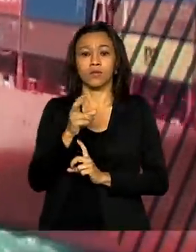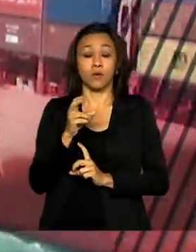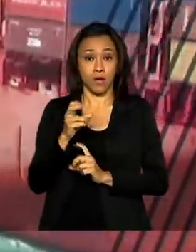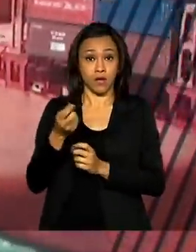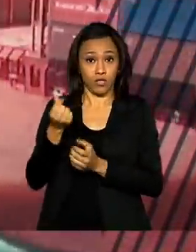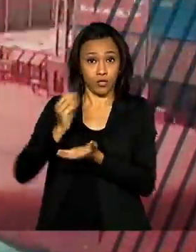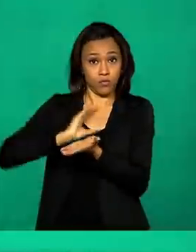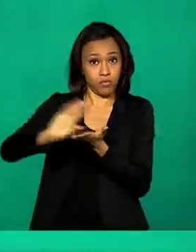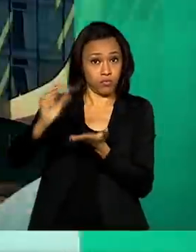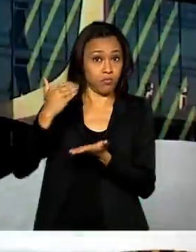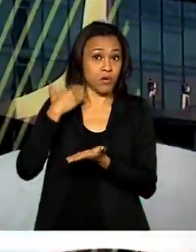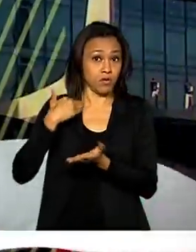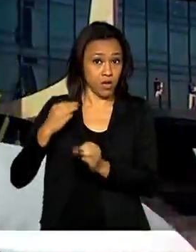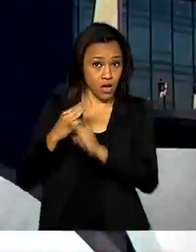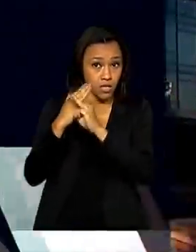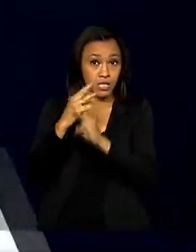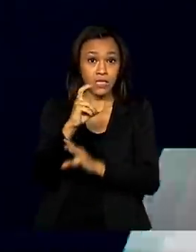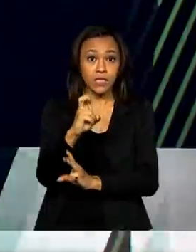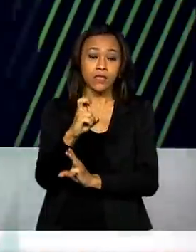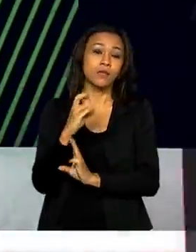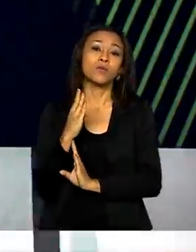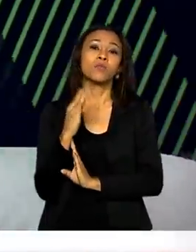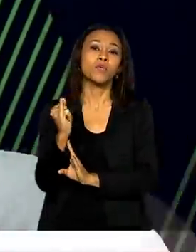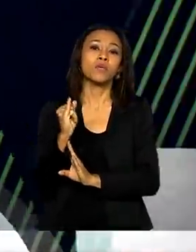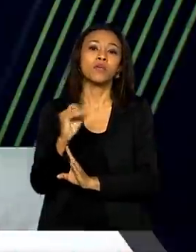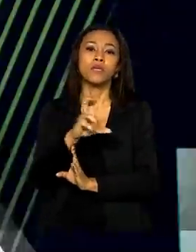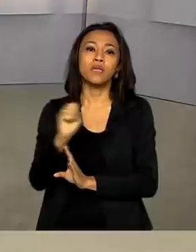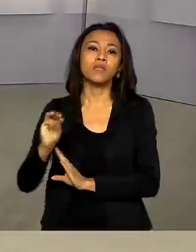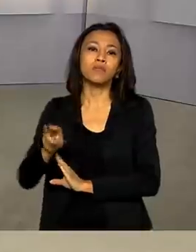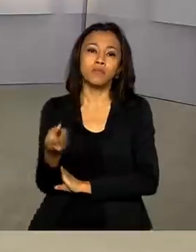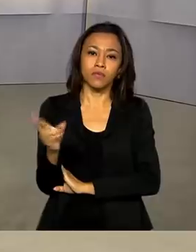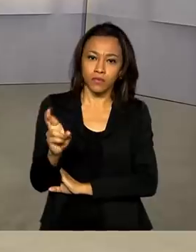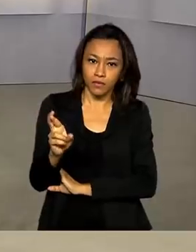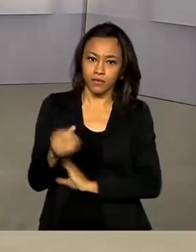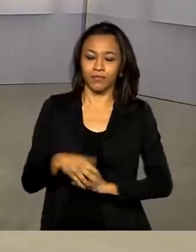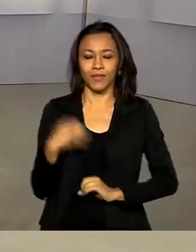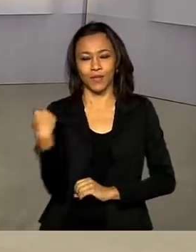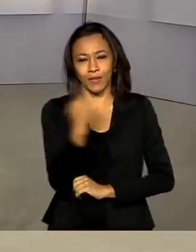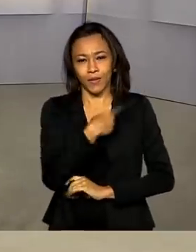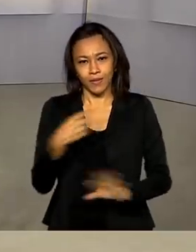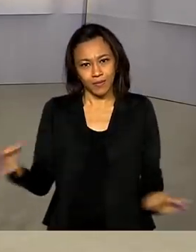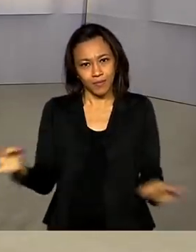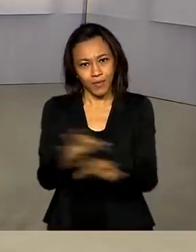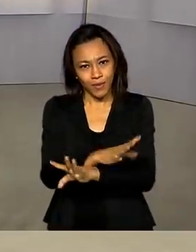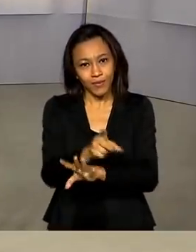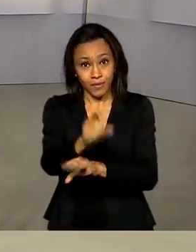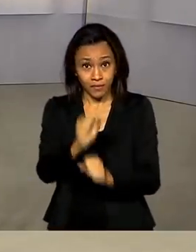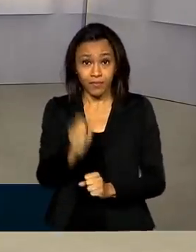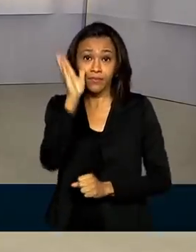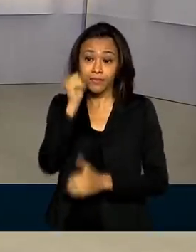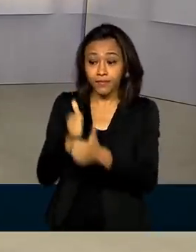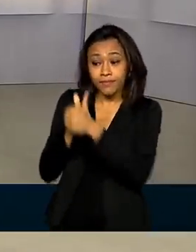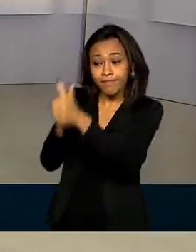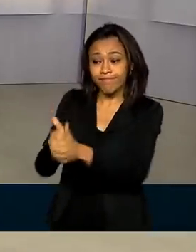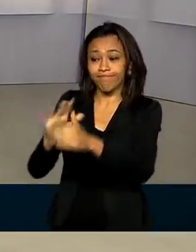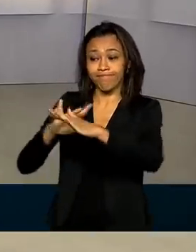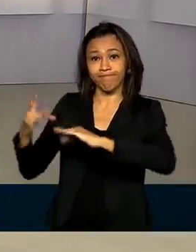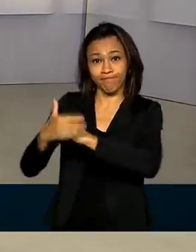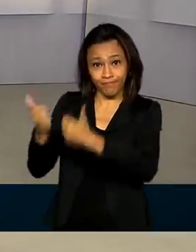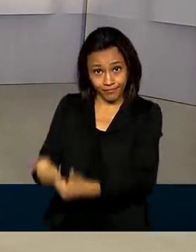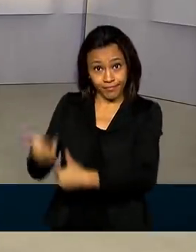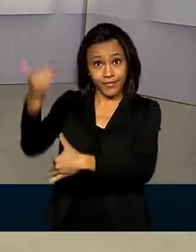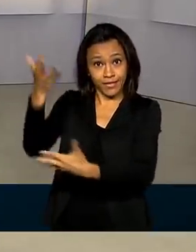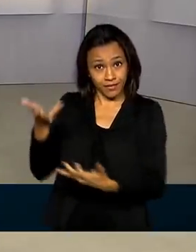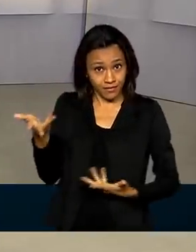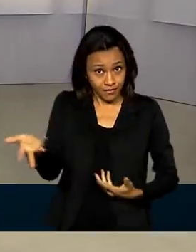pela Caixa cerca de 5,5 bilhões de reais. A gente fica por aqui e você pode continuar nos acompanhando